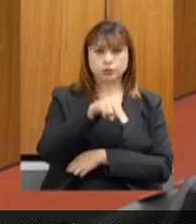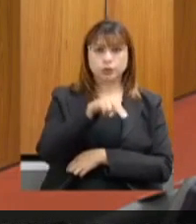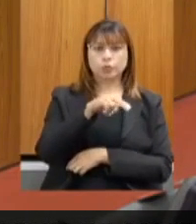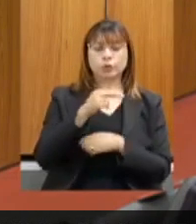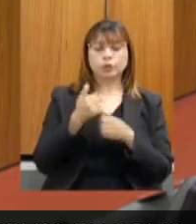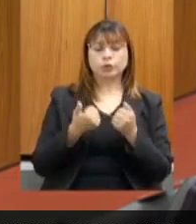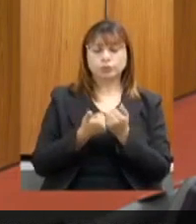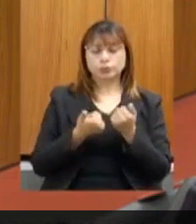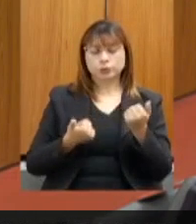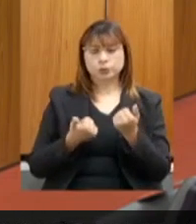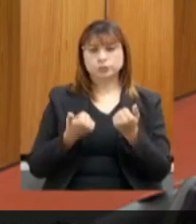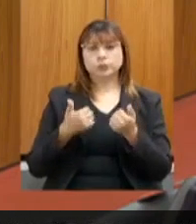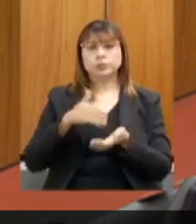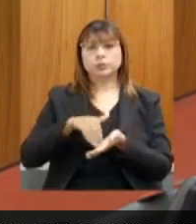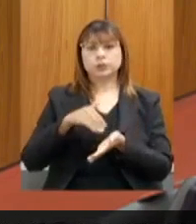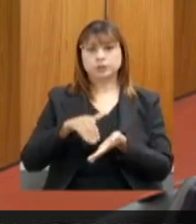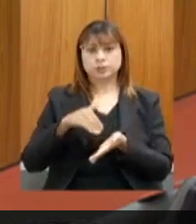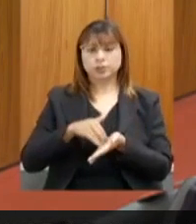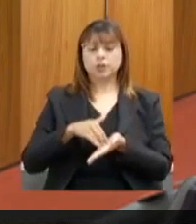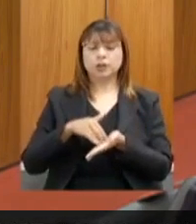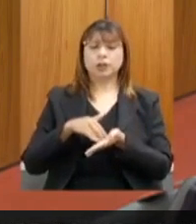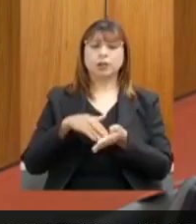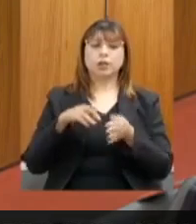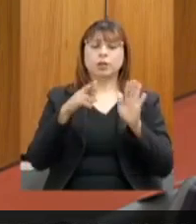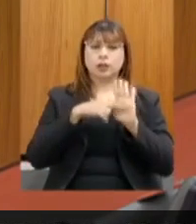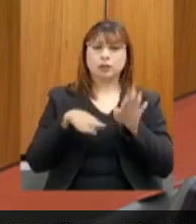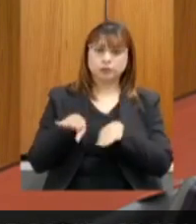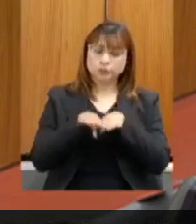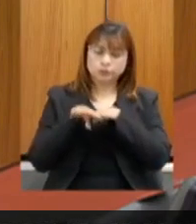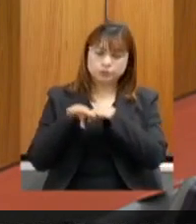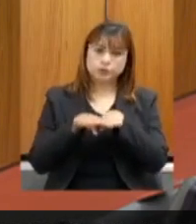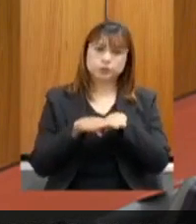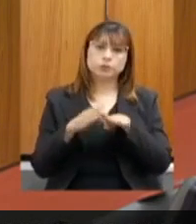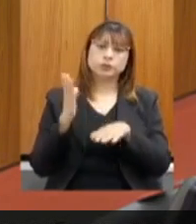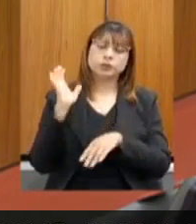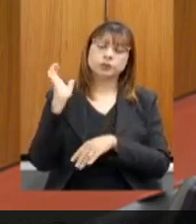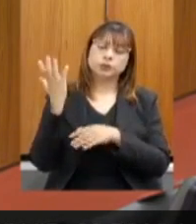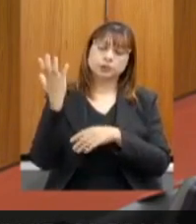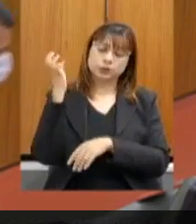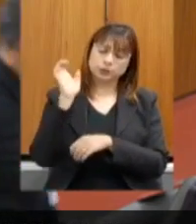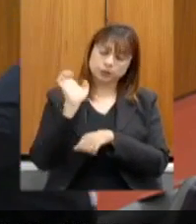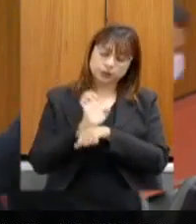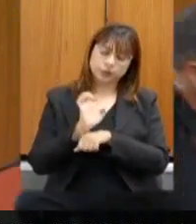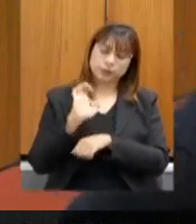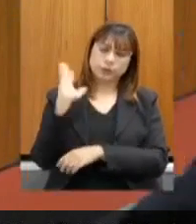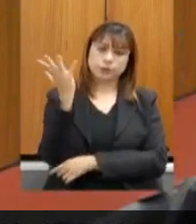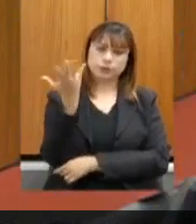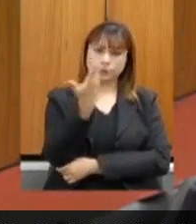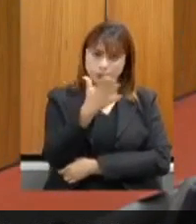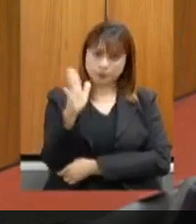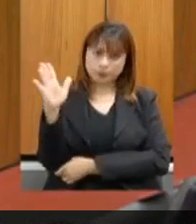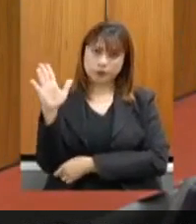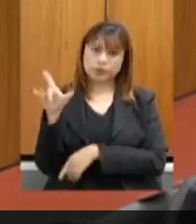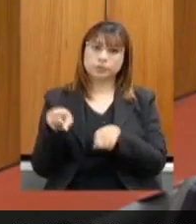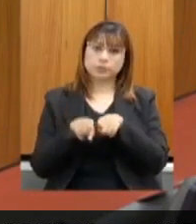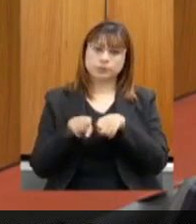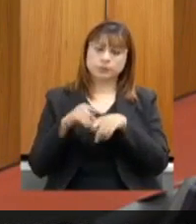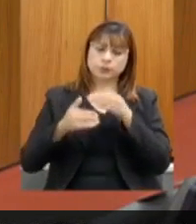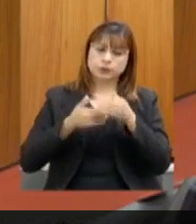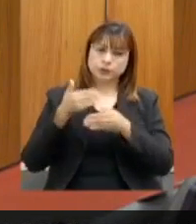subsecretário da Subsecretaria de Regulização Ambiental da Secretaria de Estado de Meio Ambiente e Desenvolvimento Sustentável,